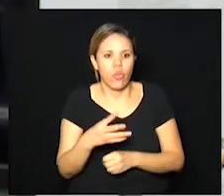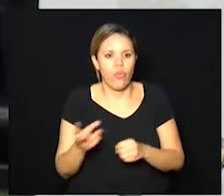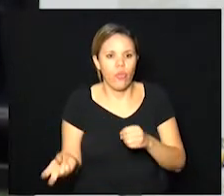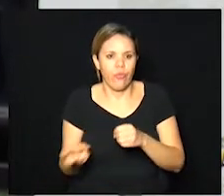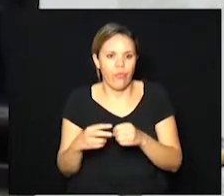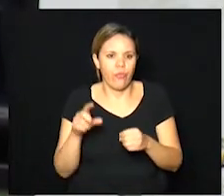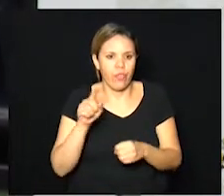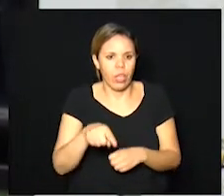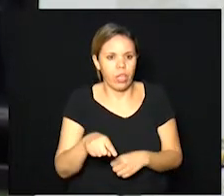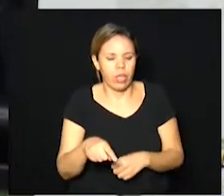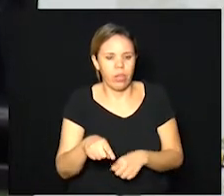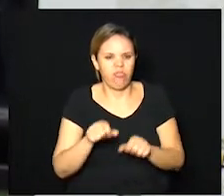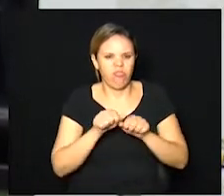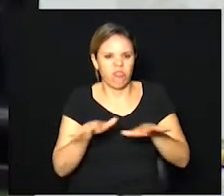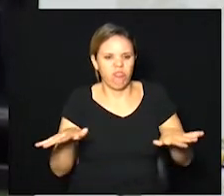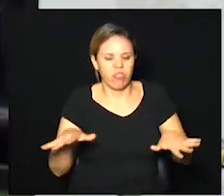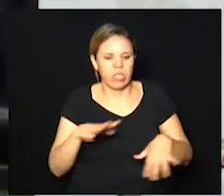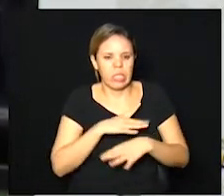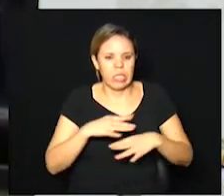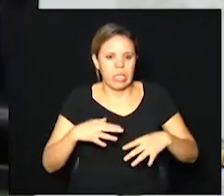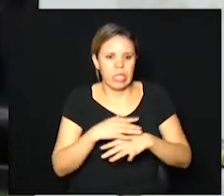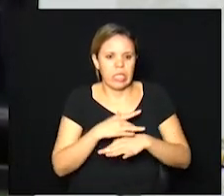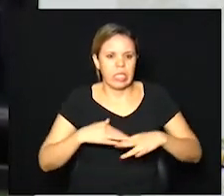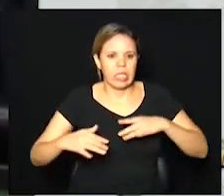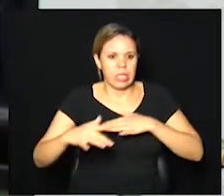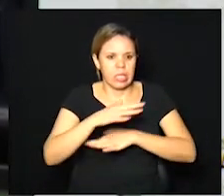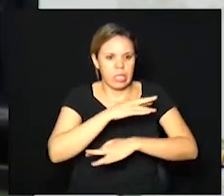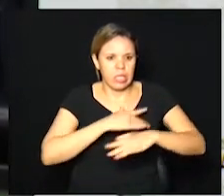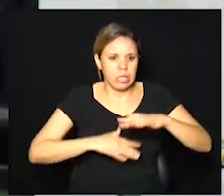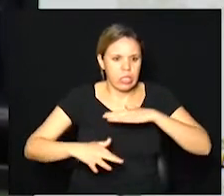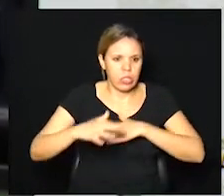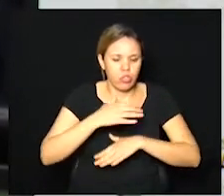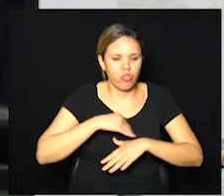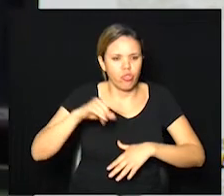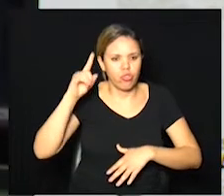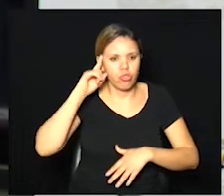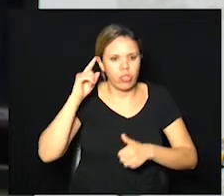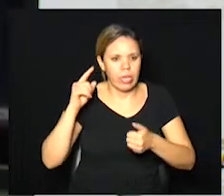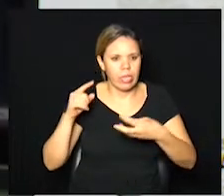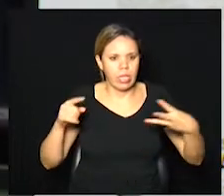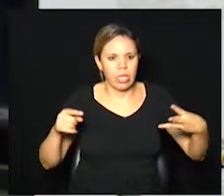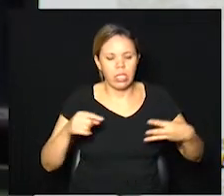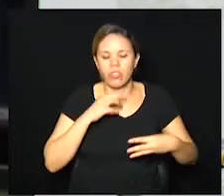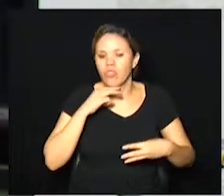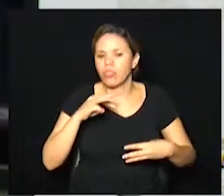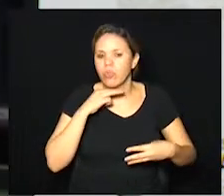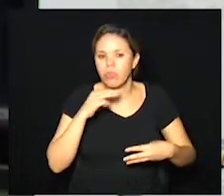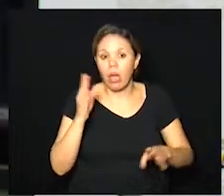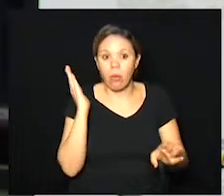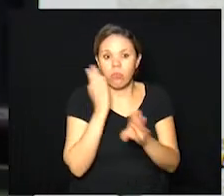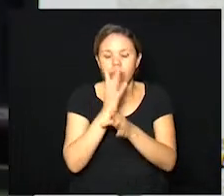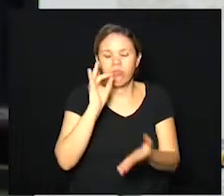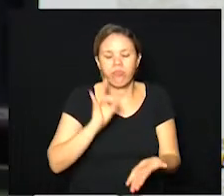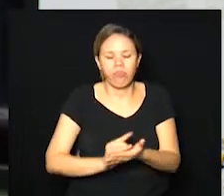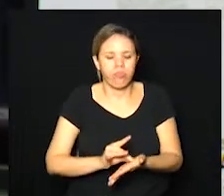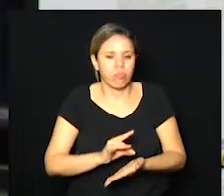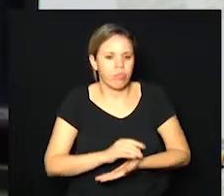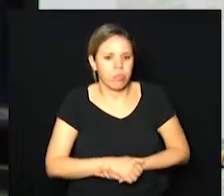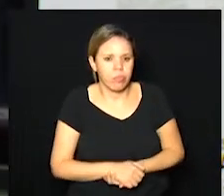Lembrar, o vírus está circulando na cidade, desde o dia 13 de março, que a gente conseguiu confirmar essa